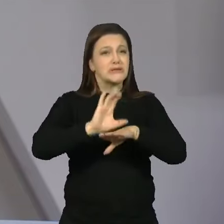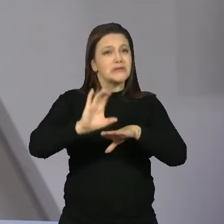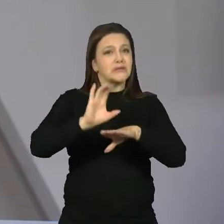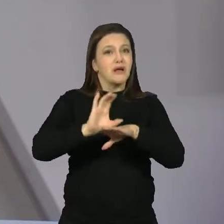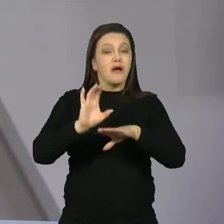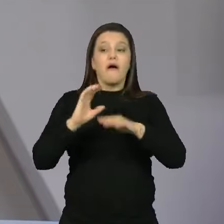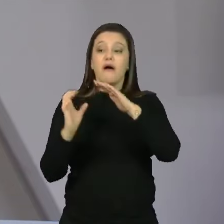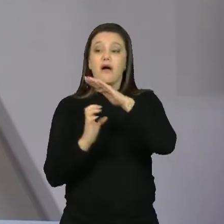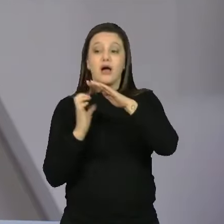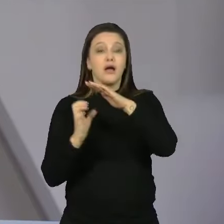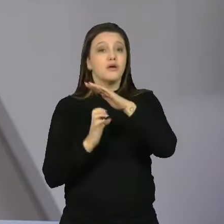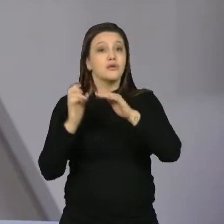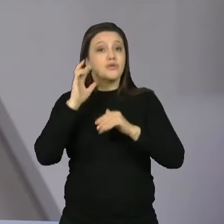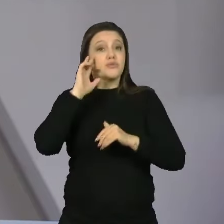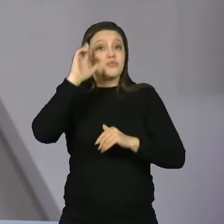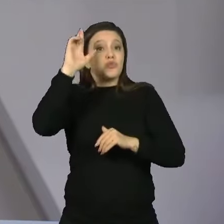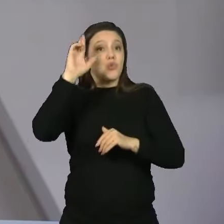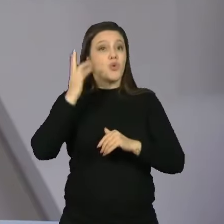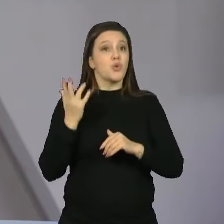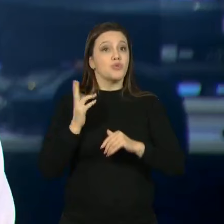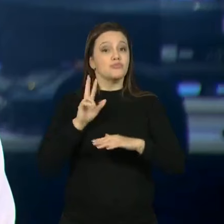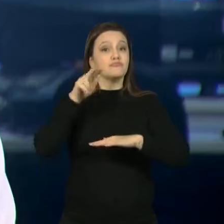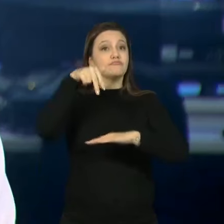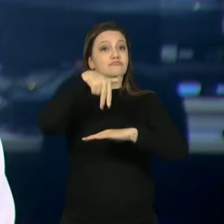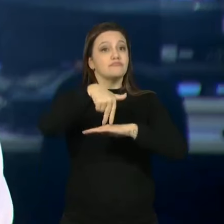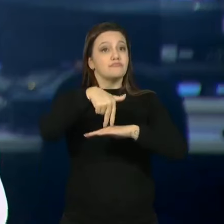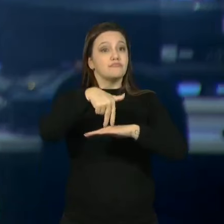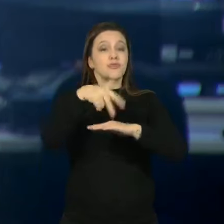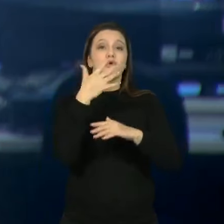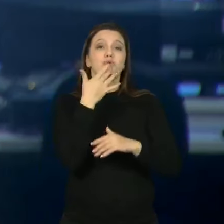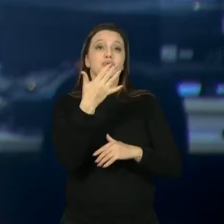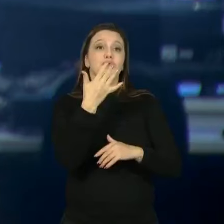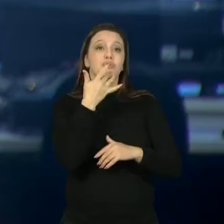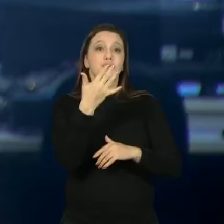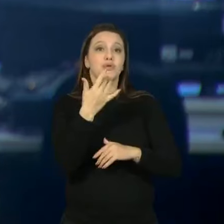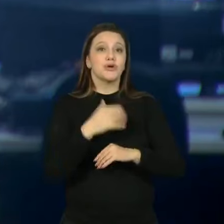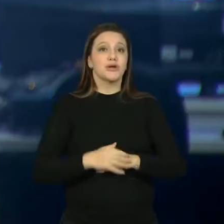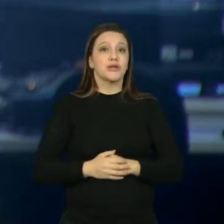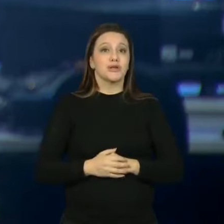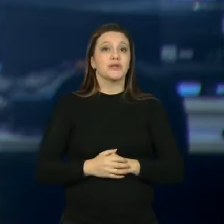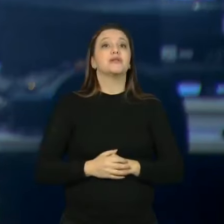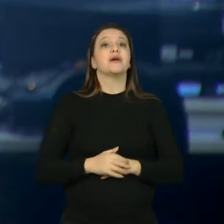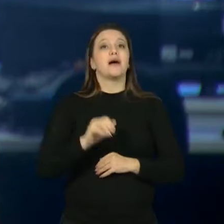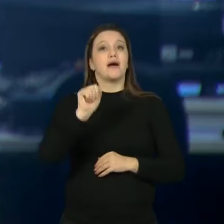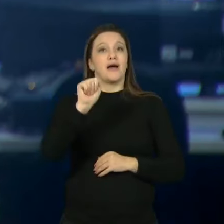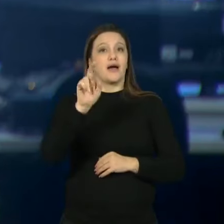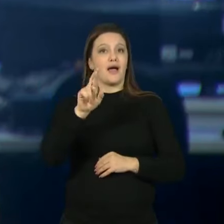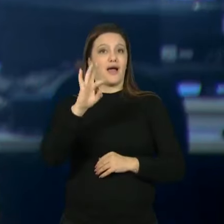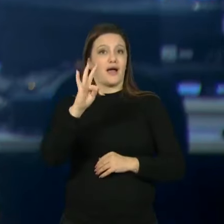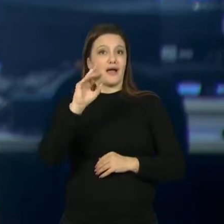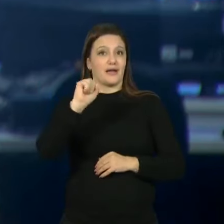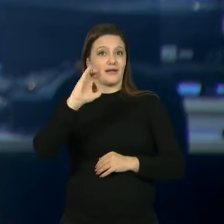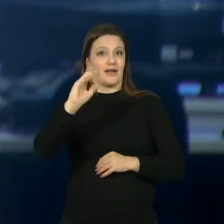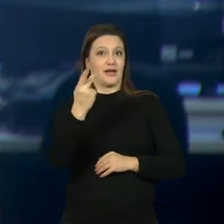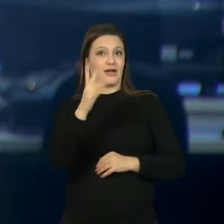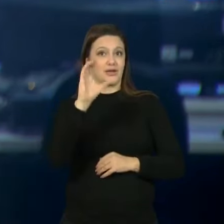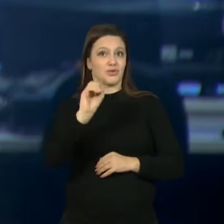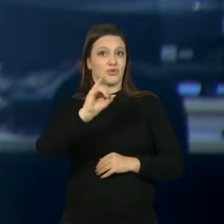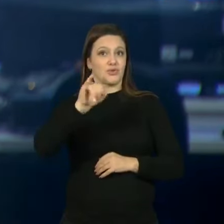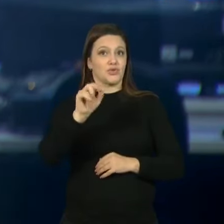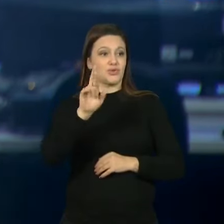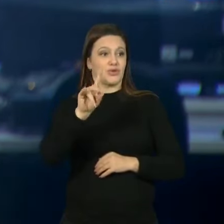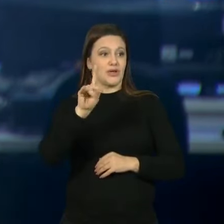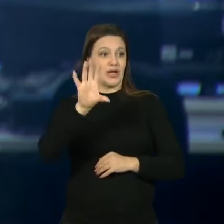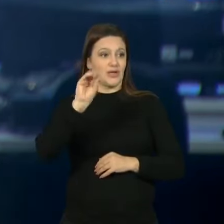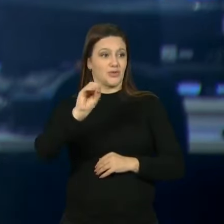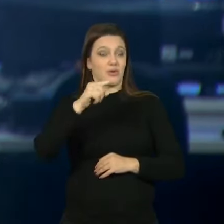usando cores e estilos diferentes. A Tacho Jurado hoje é considerado um dos maiores arquitetos da